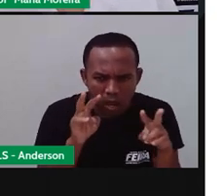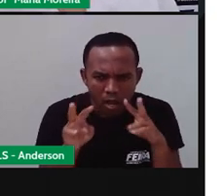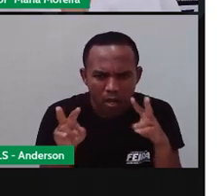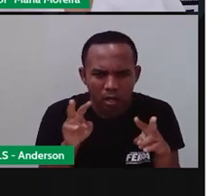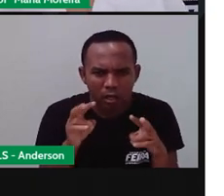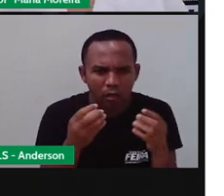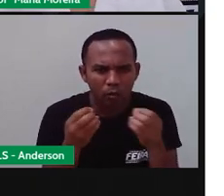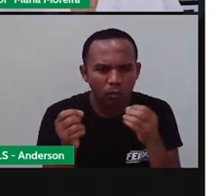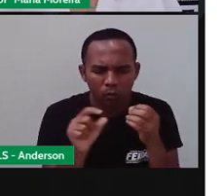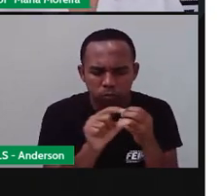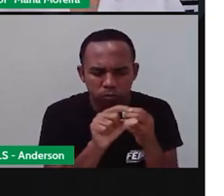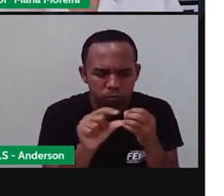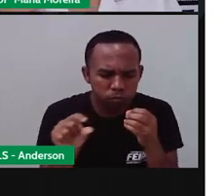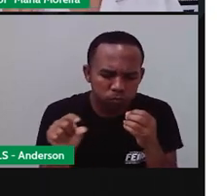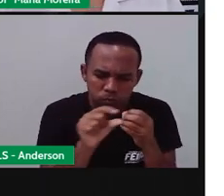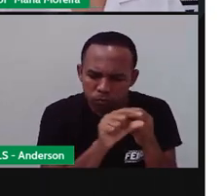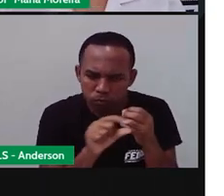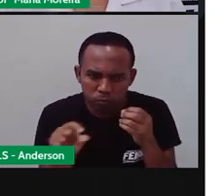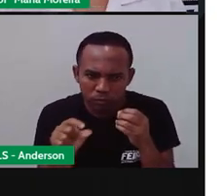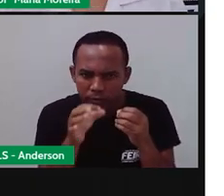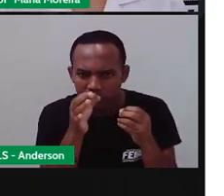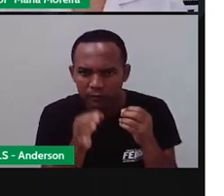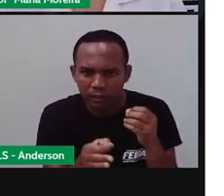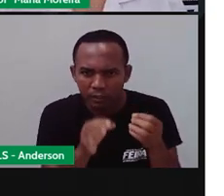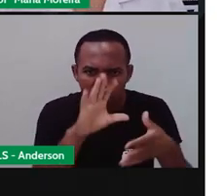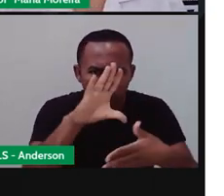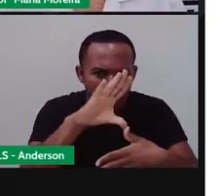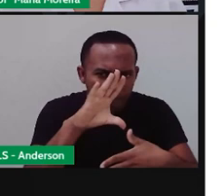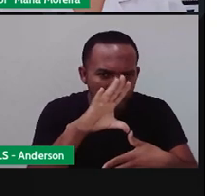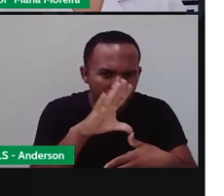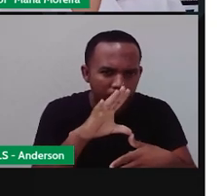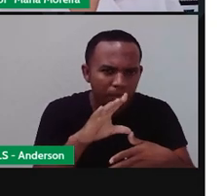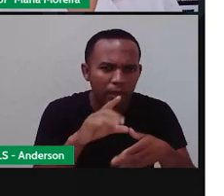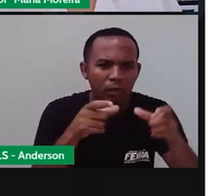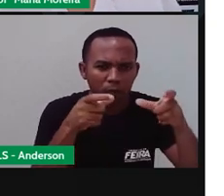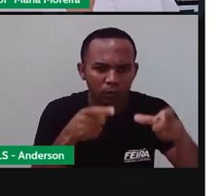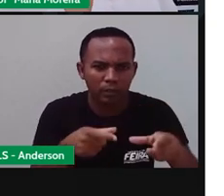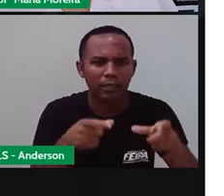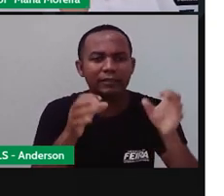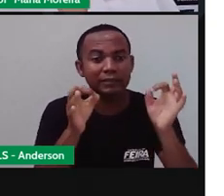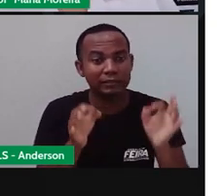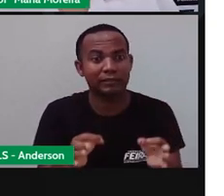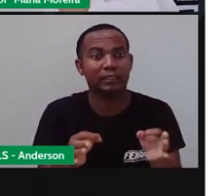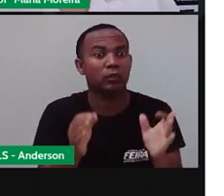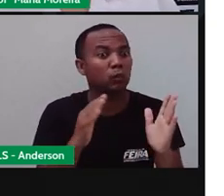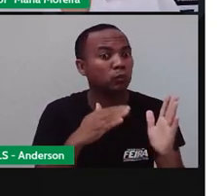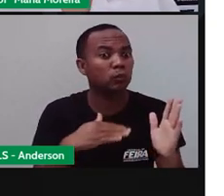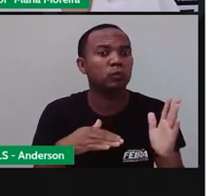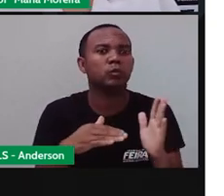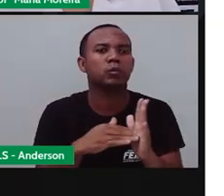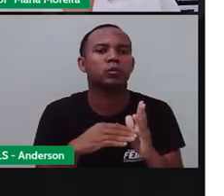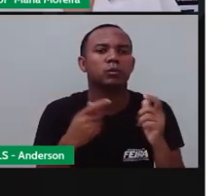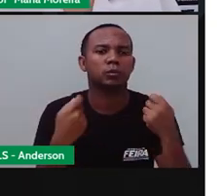legenda, ver se aquele mapa de fato é do lugar que eu tô querendo. Tudo isso, tá?